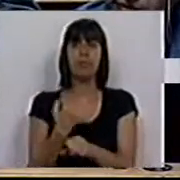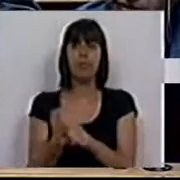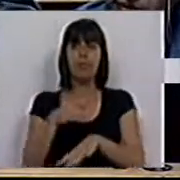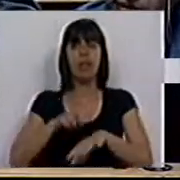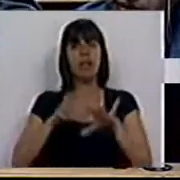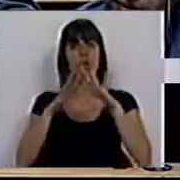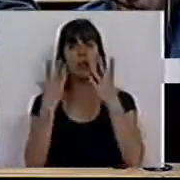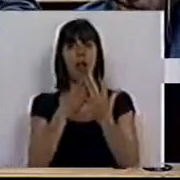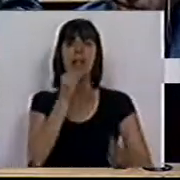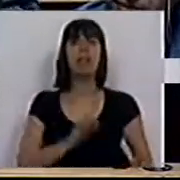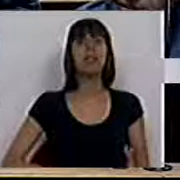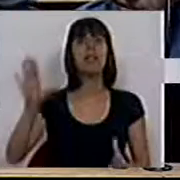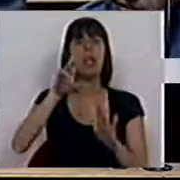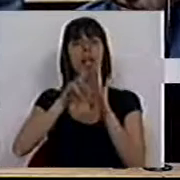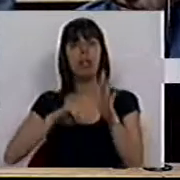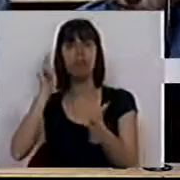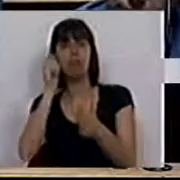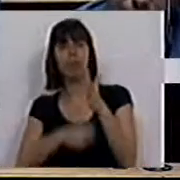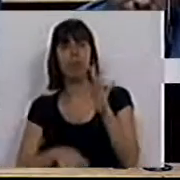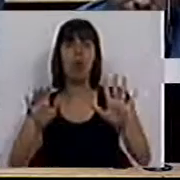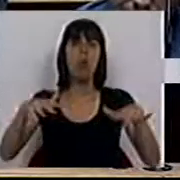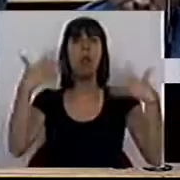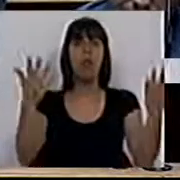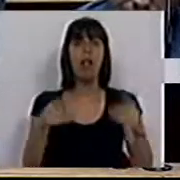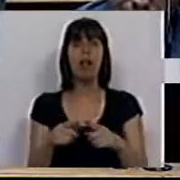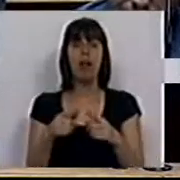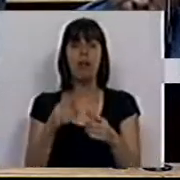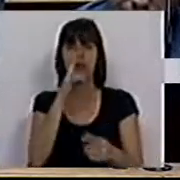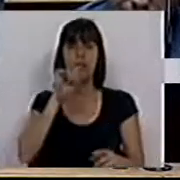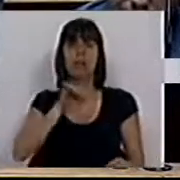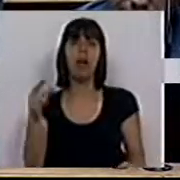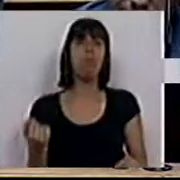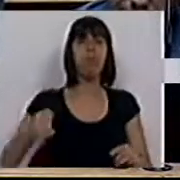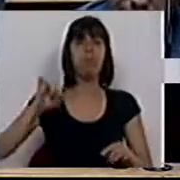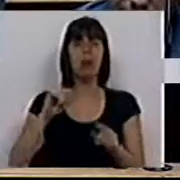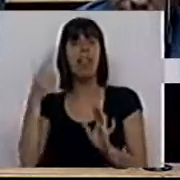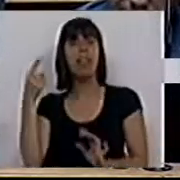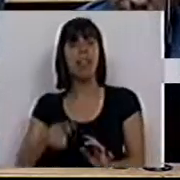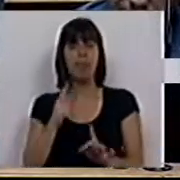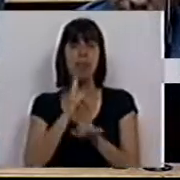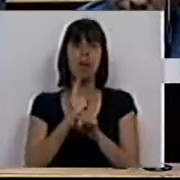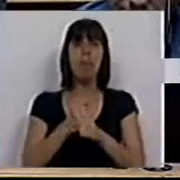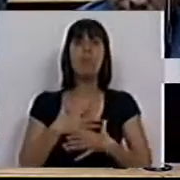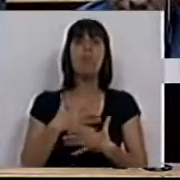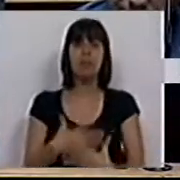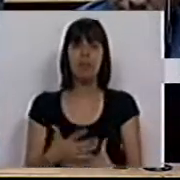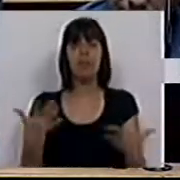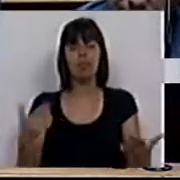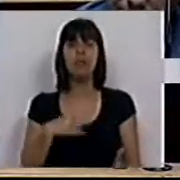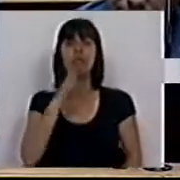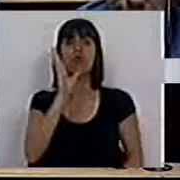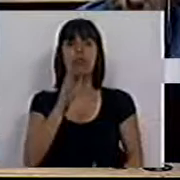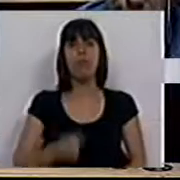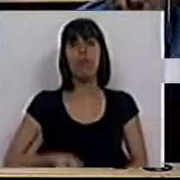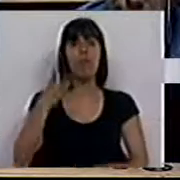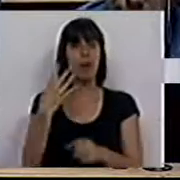pela Direção-Geral do Território e um regime sancionatório para qualquer infração aos deveres desta profissão. Como já temos